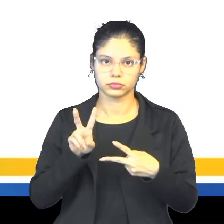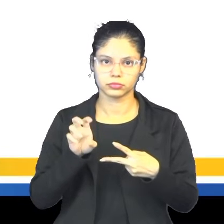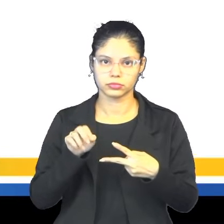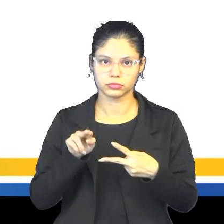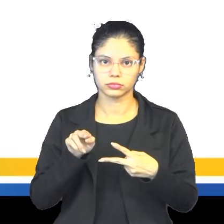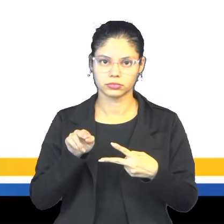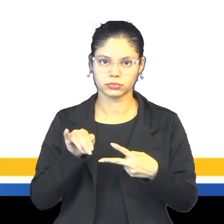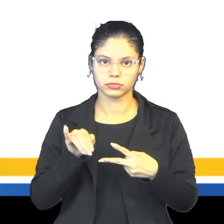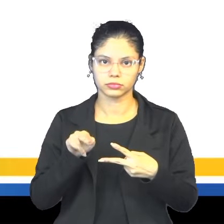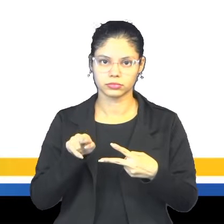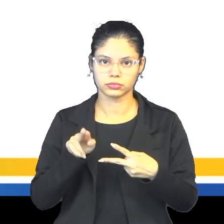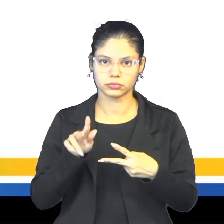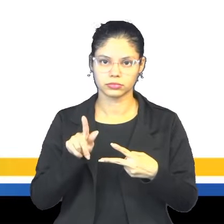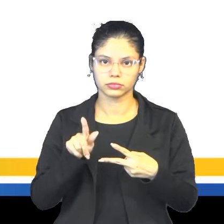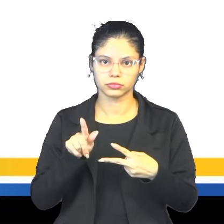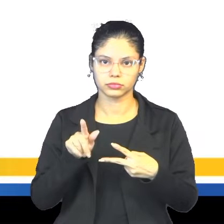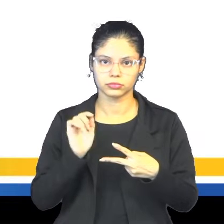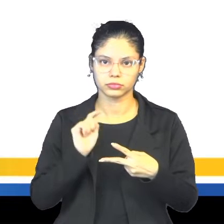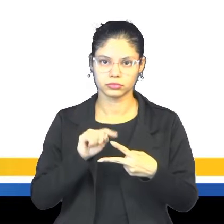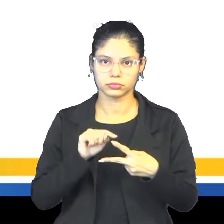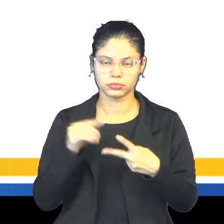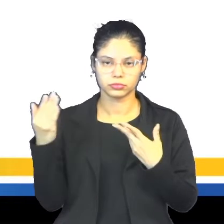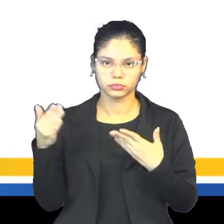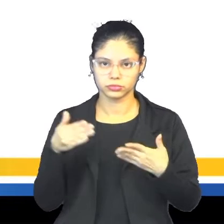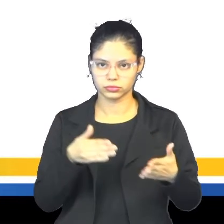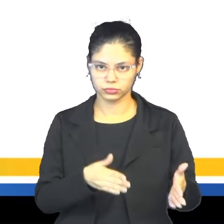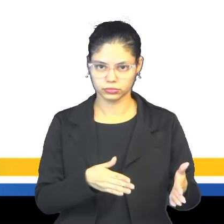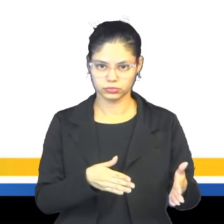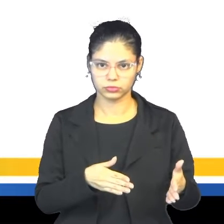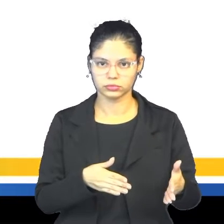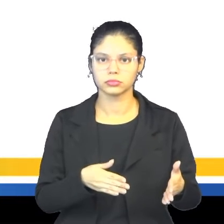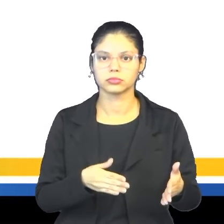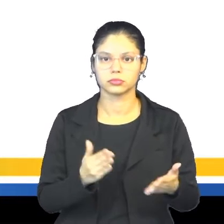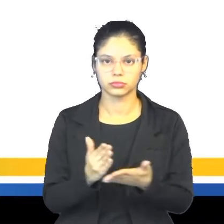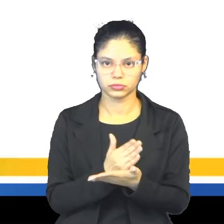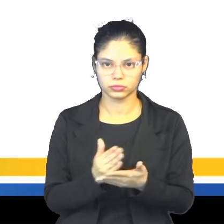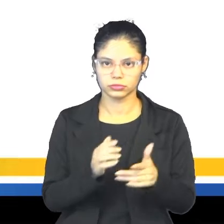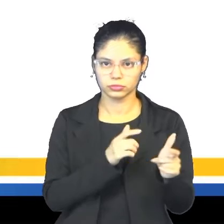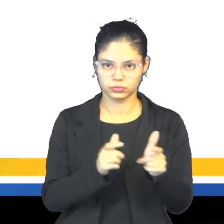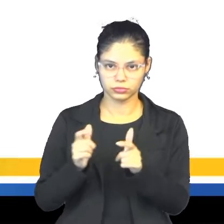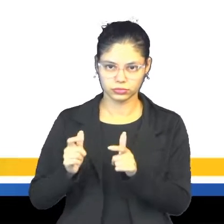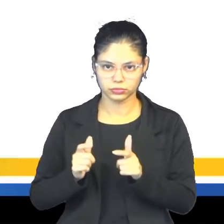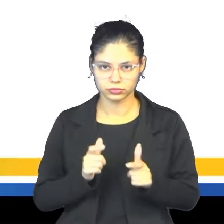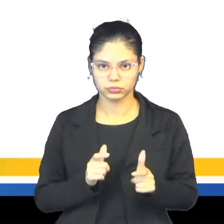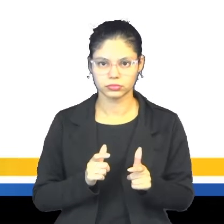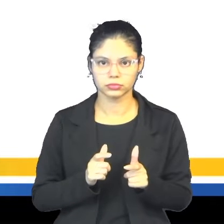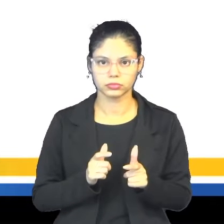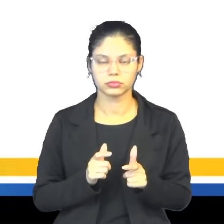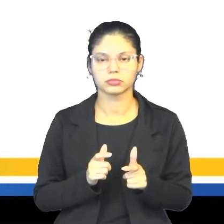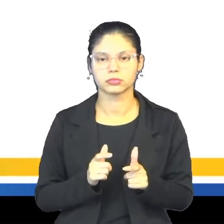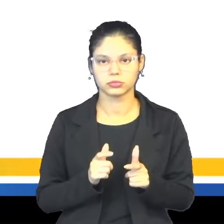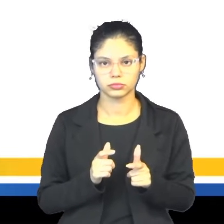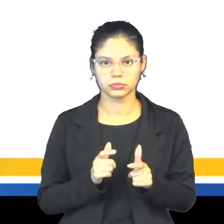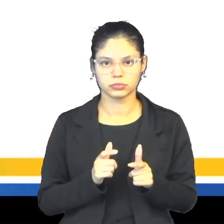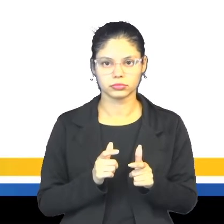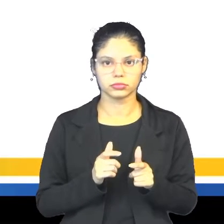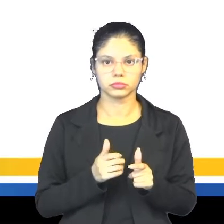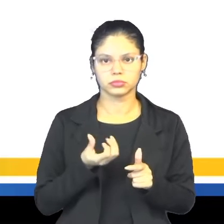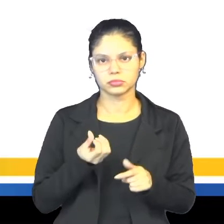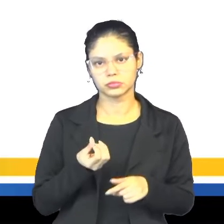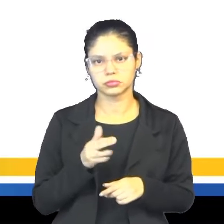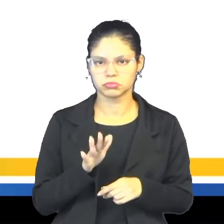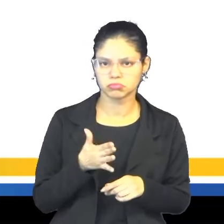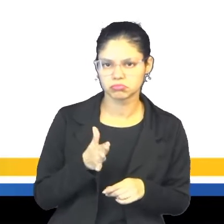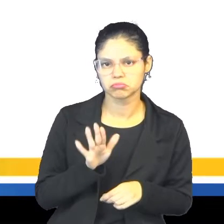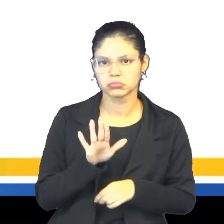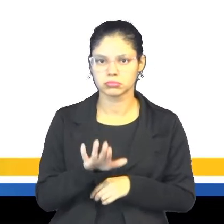a noite, você chega, você usa na chegada, né. Você está chegando em algum local, é mais ou menos umas seis, sete horas